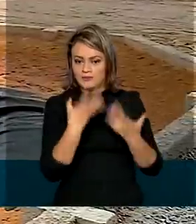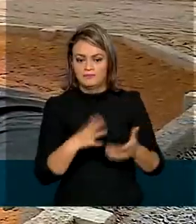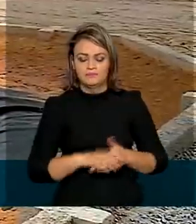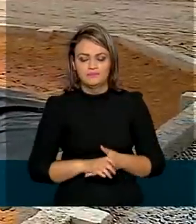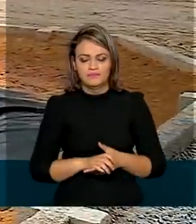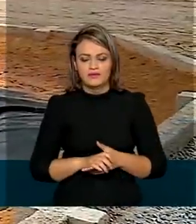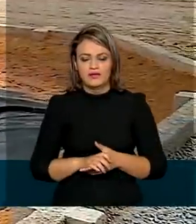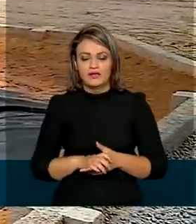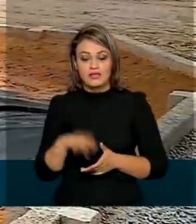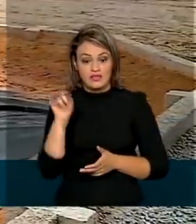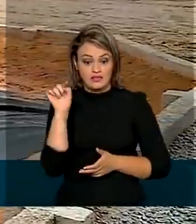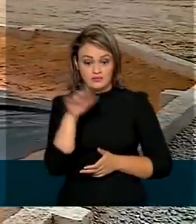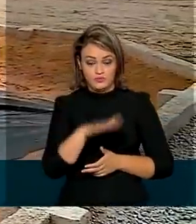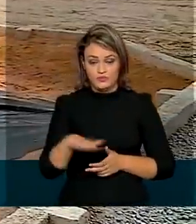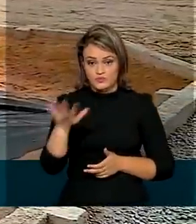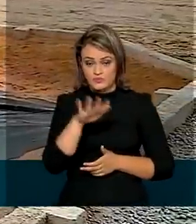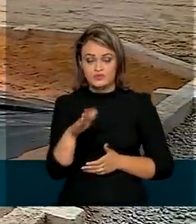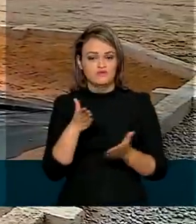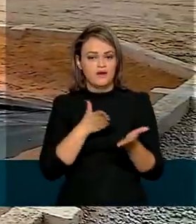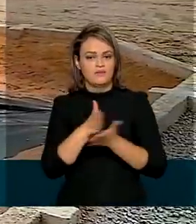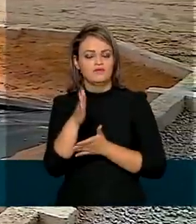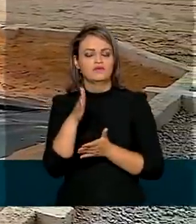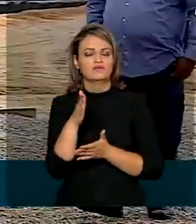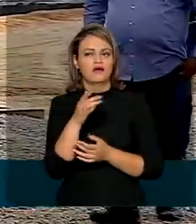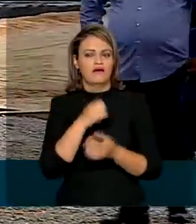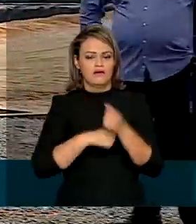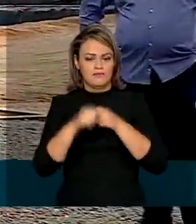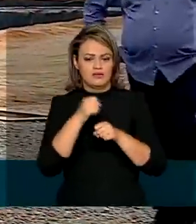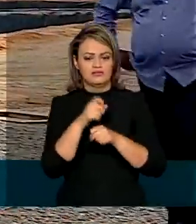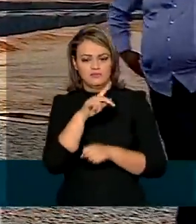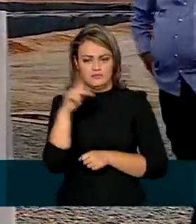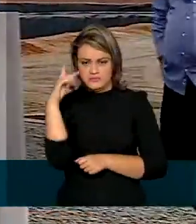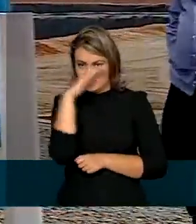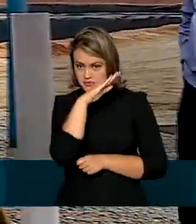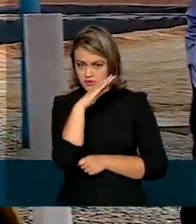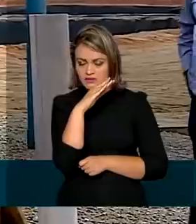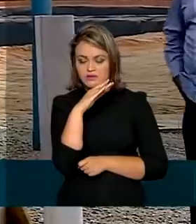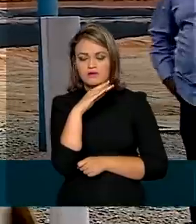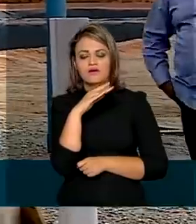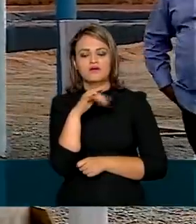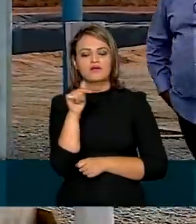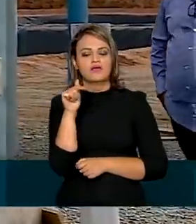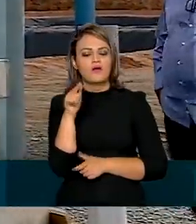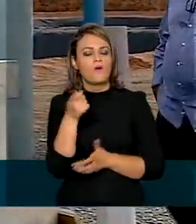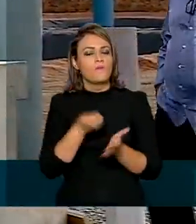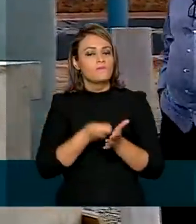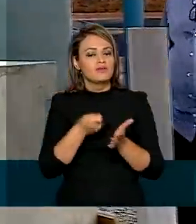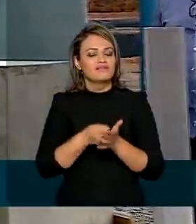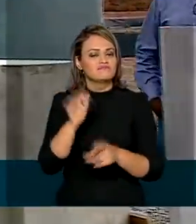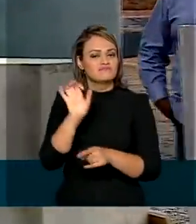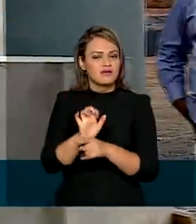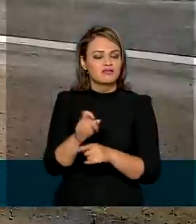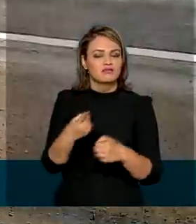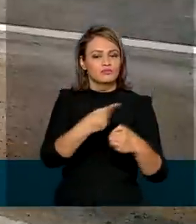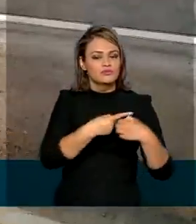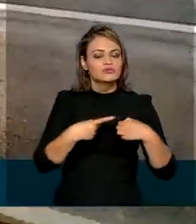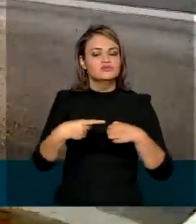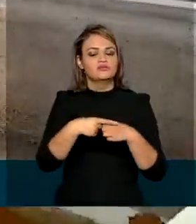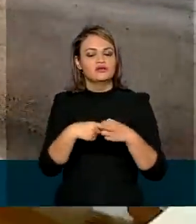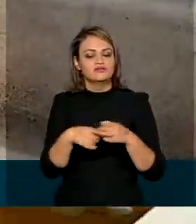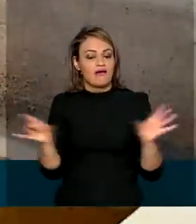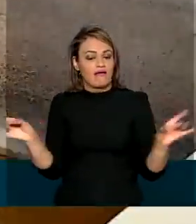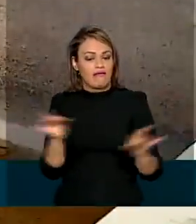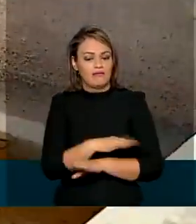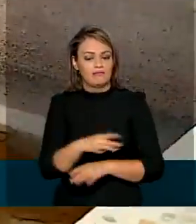O marco do saneamento, sancionado no ano passado pelo presidente Jair Bolsonaro, obriga estados e municípios a